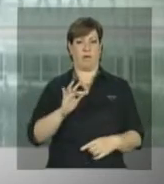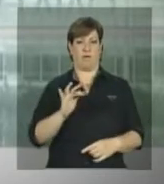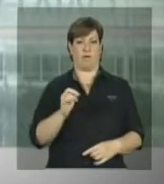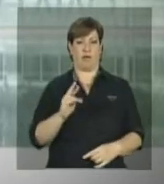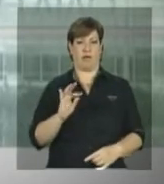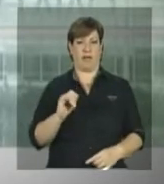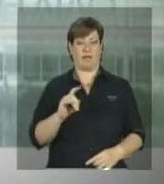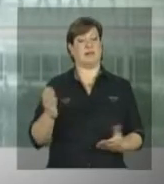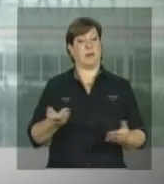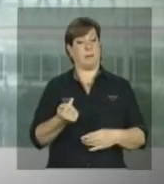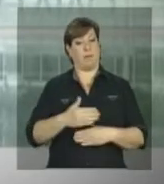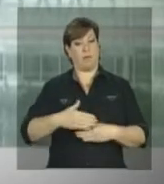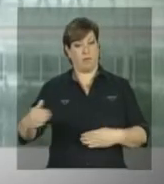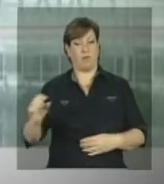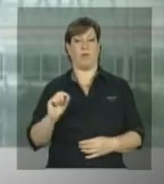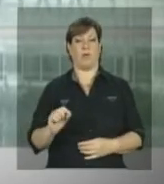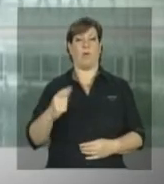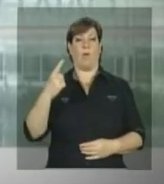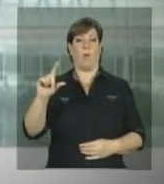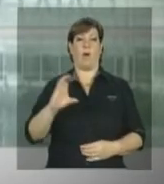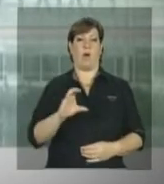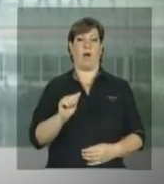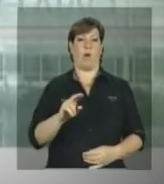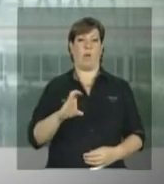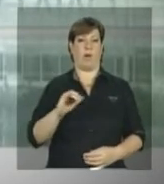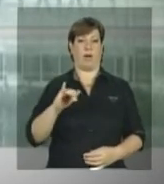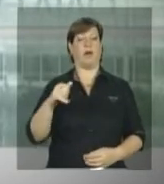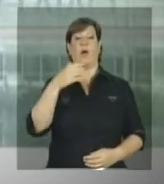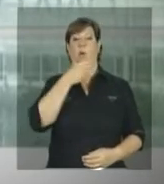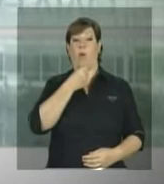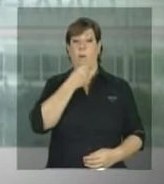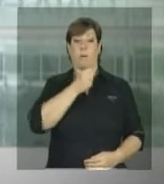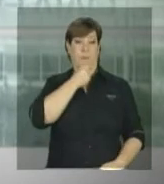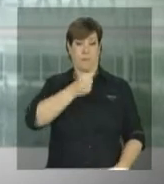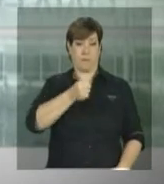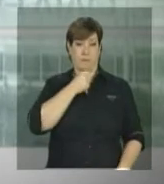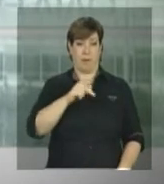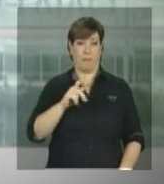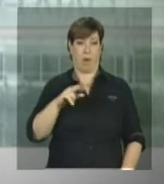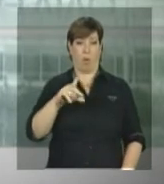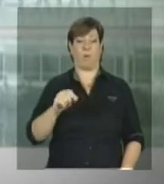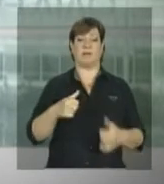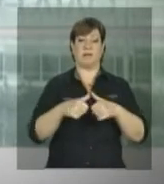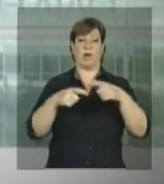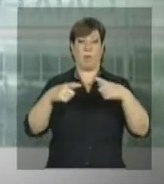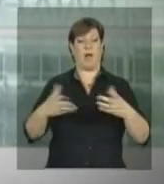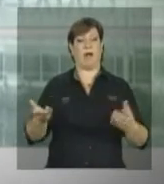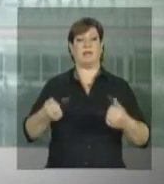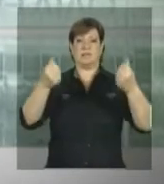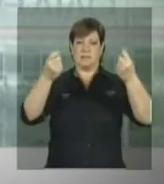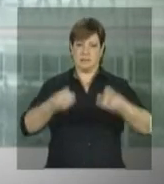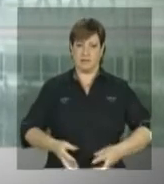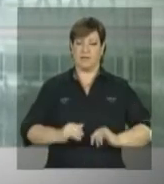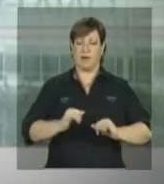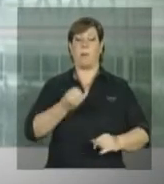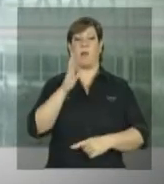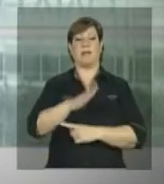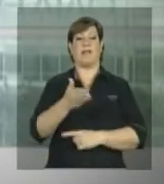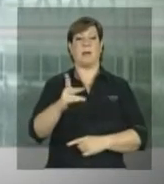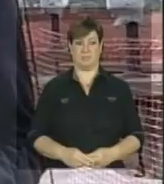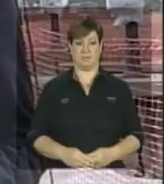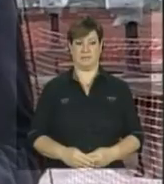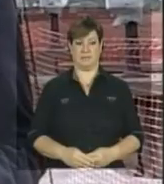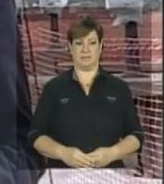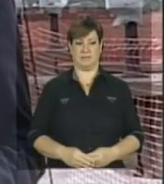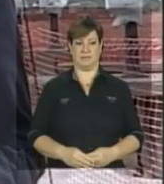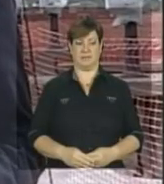do eixo de integração Castanhão-Pecenha em Calcaia. O repórter Paulo La Salve está no local e tem as informações. Boa tarde, Paulo.